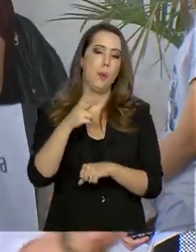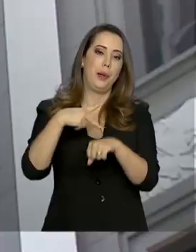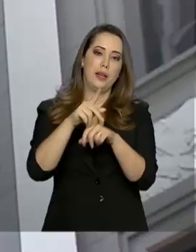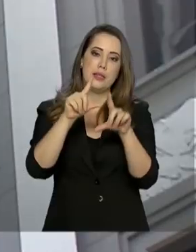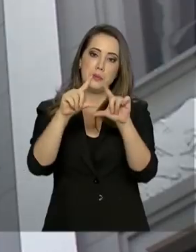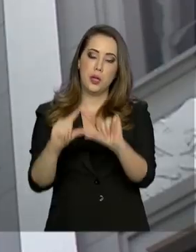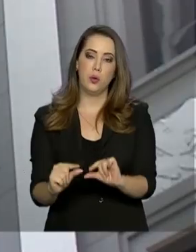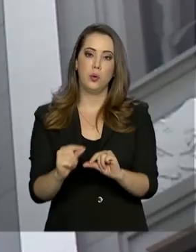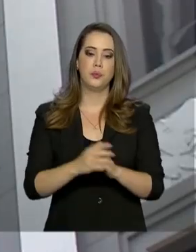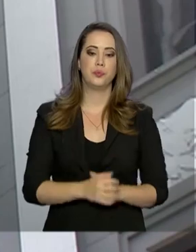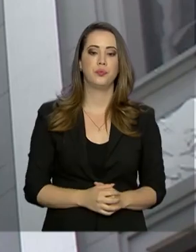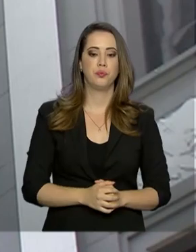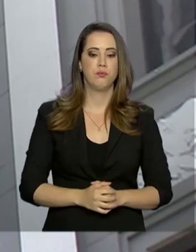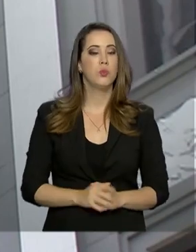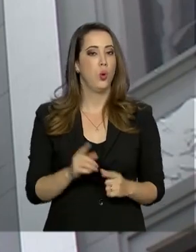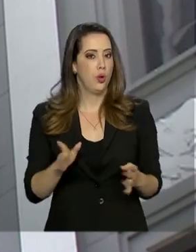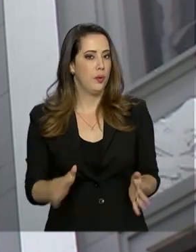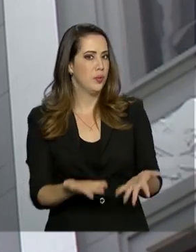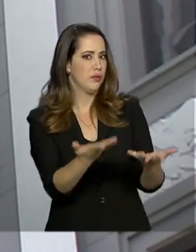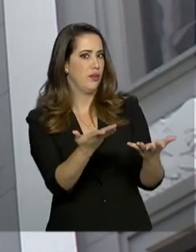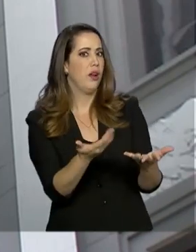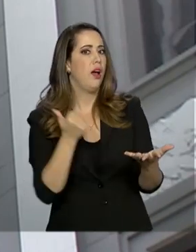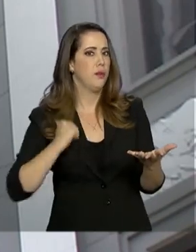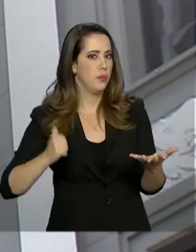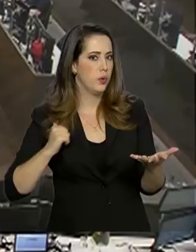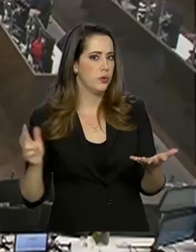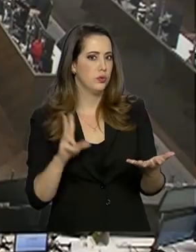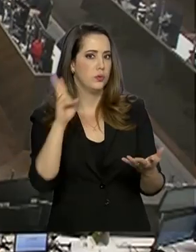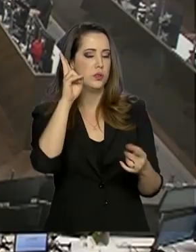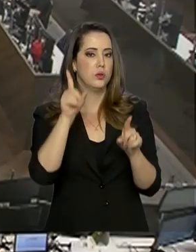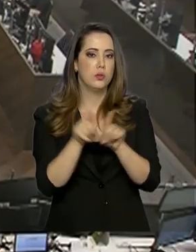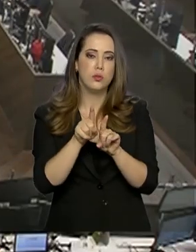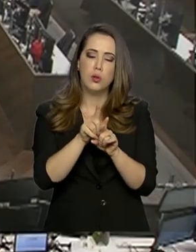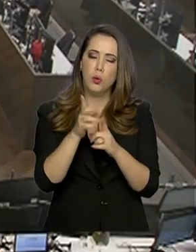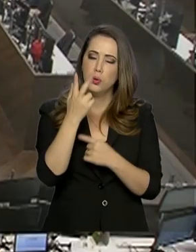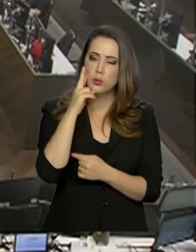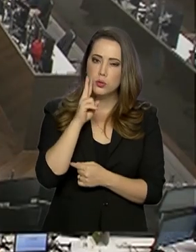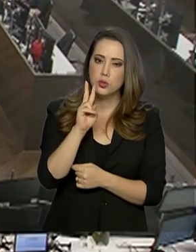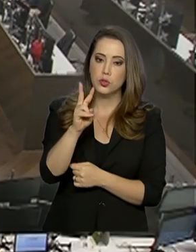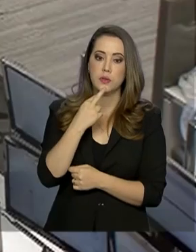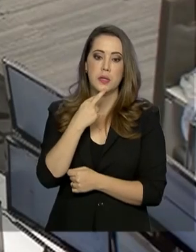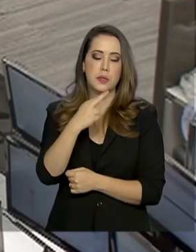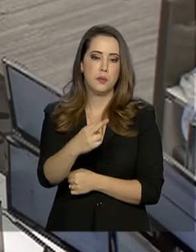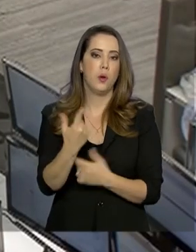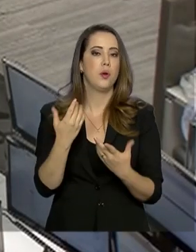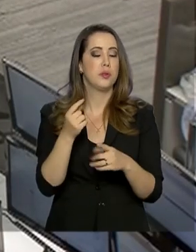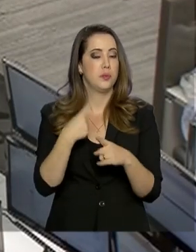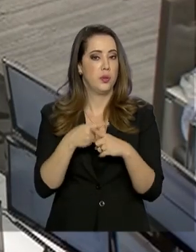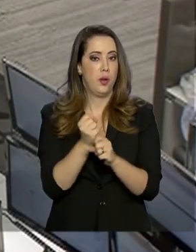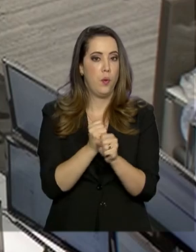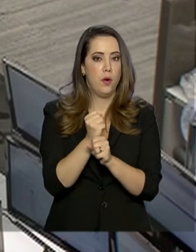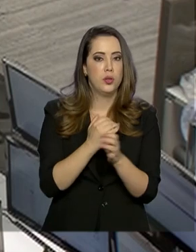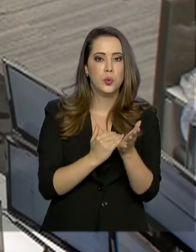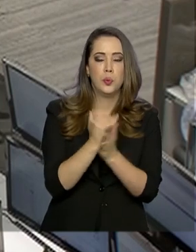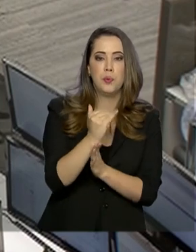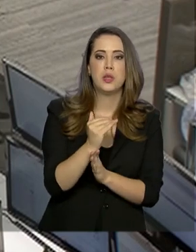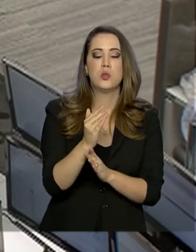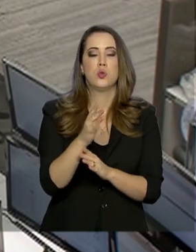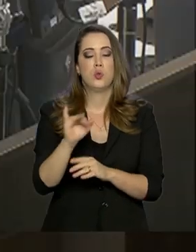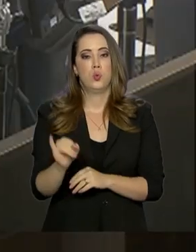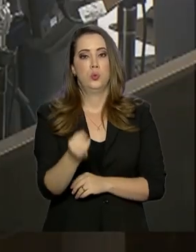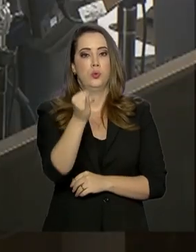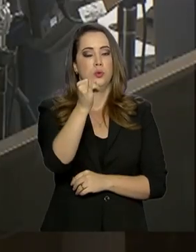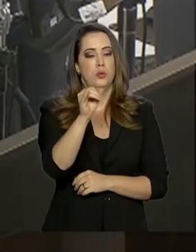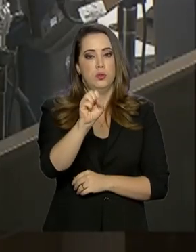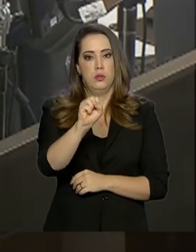baixo. Essas ações impulsionaram a economia e o mercado e os resultados apareceram. O ano começou com a taxa básica de